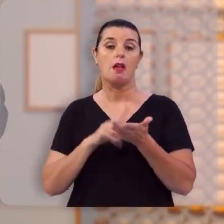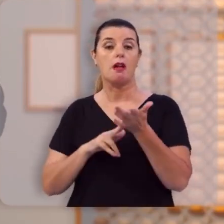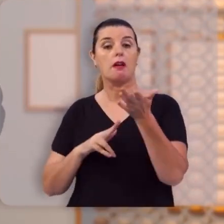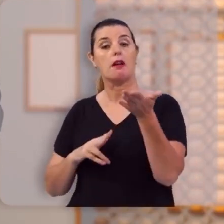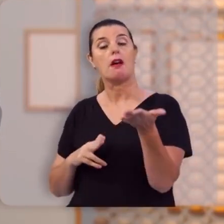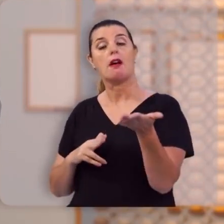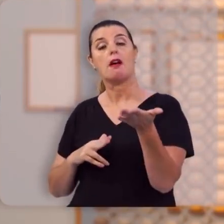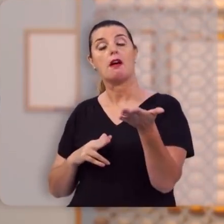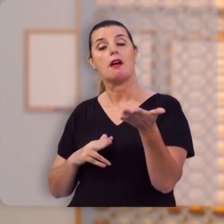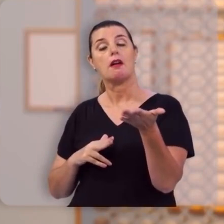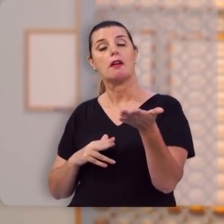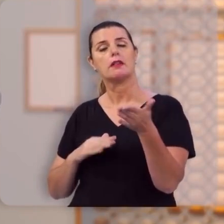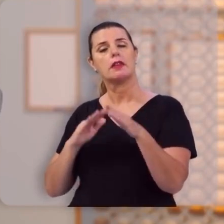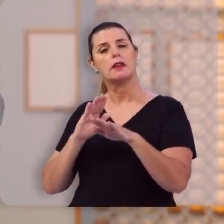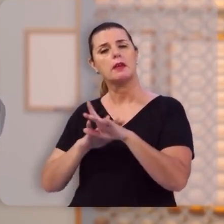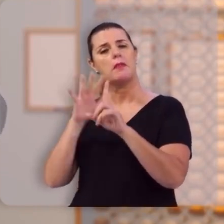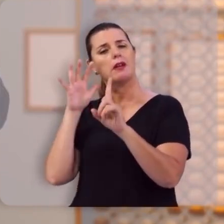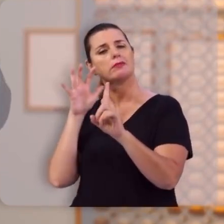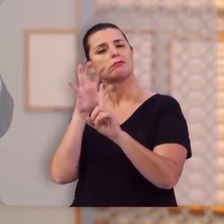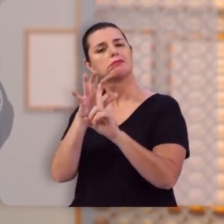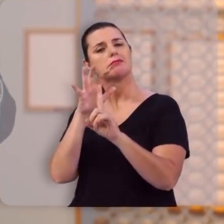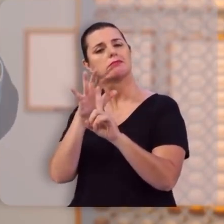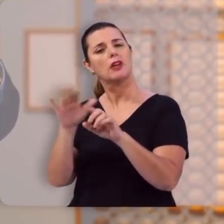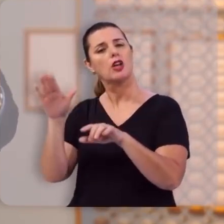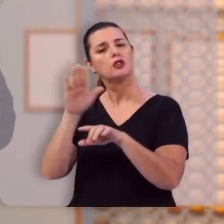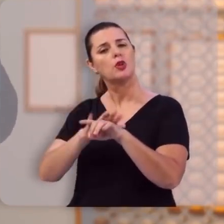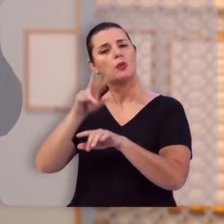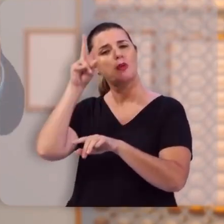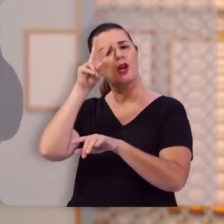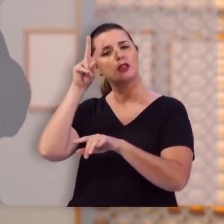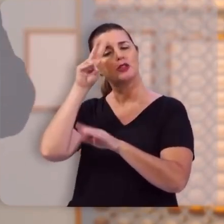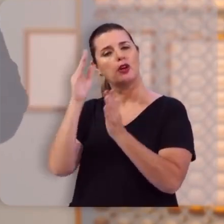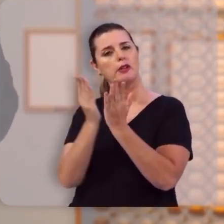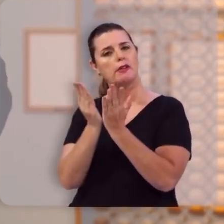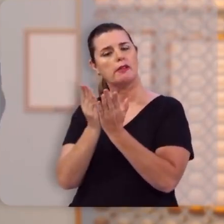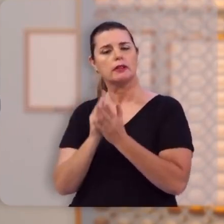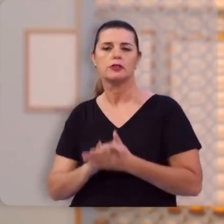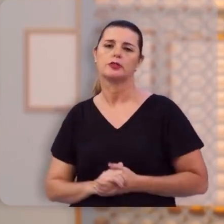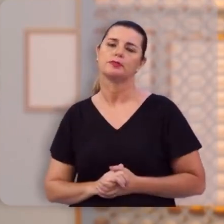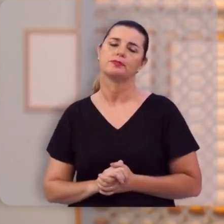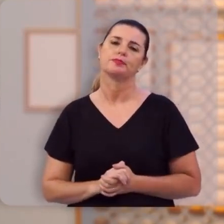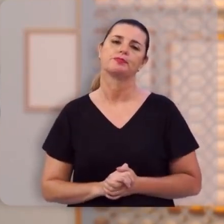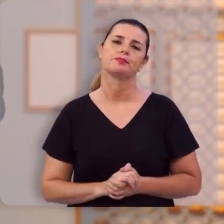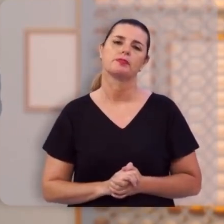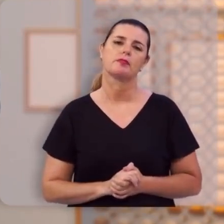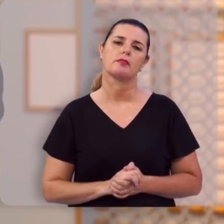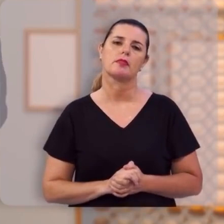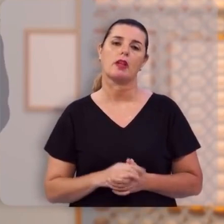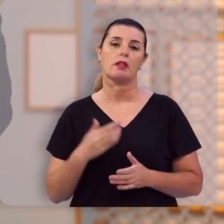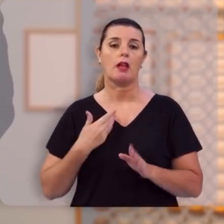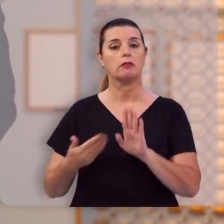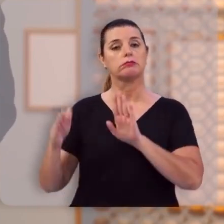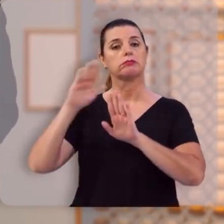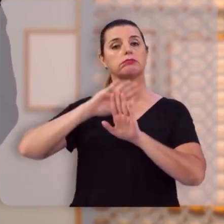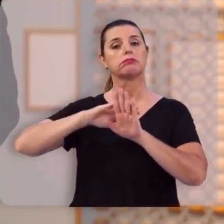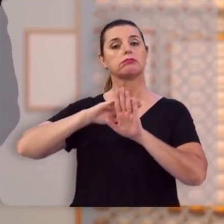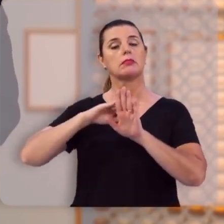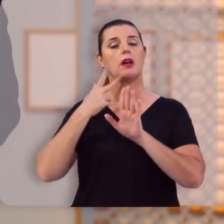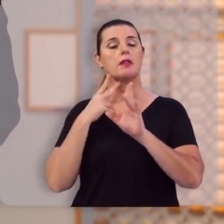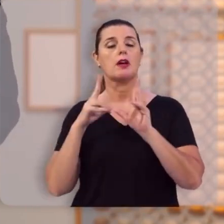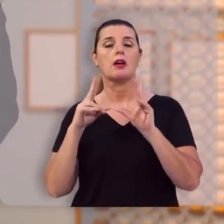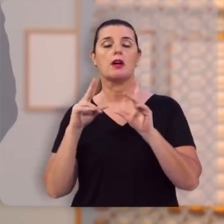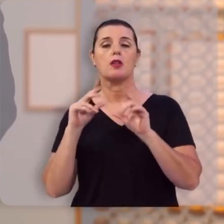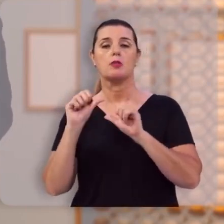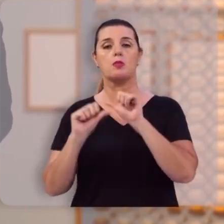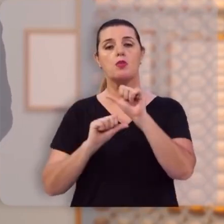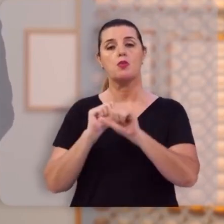mais influência exerceu na história do cristianismo. Está por trás da conversão